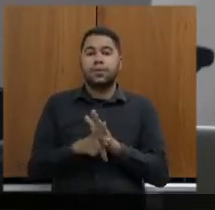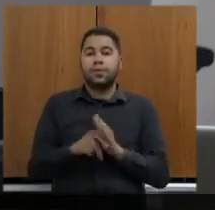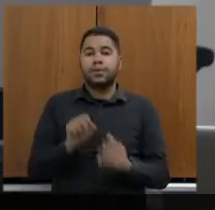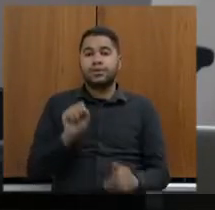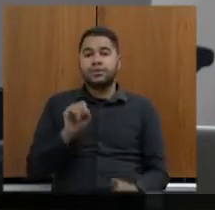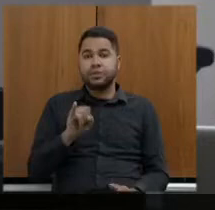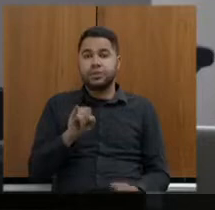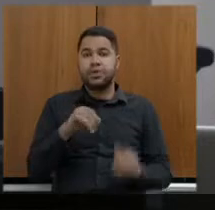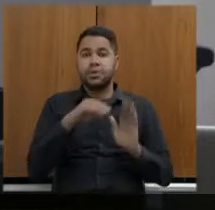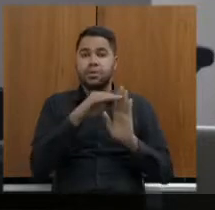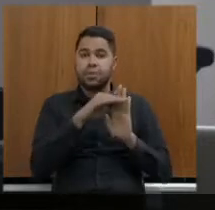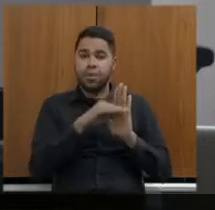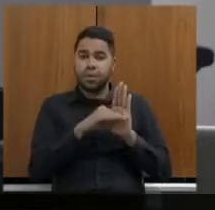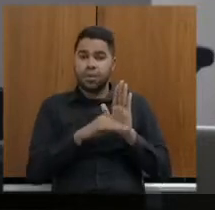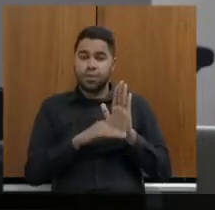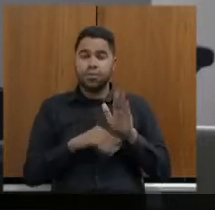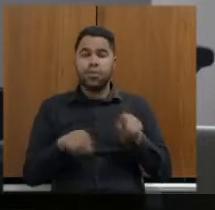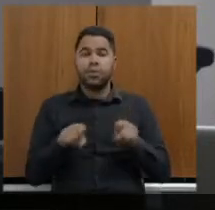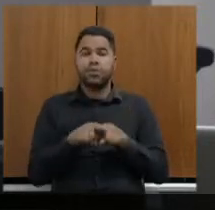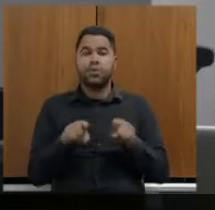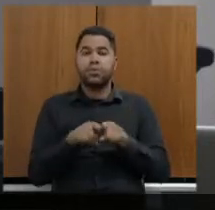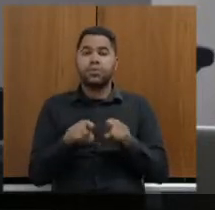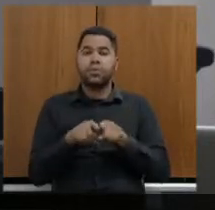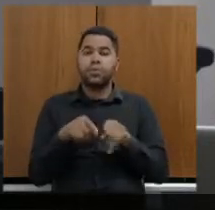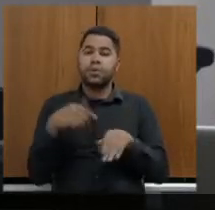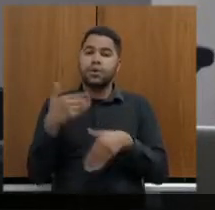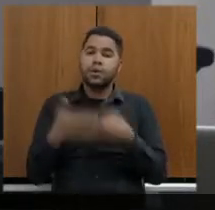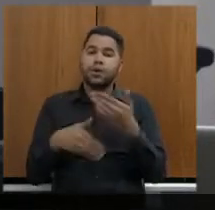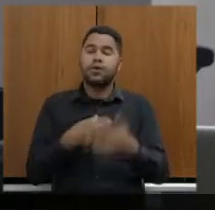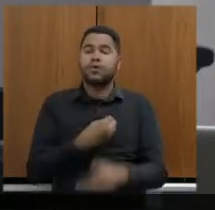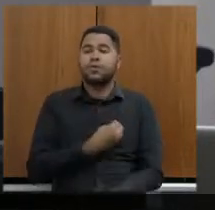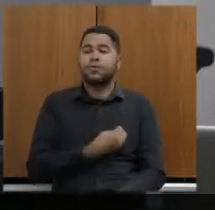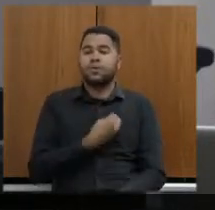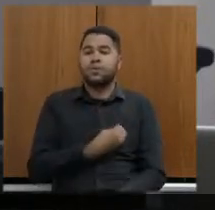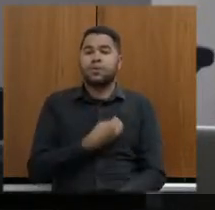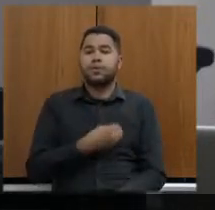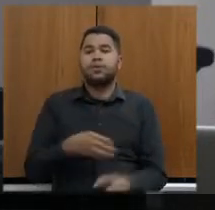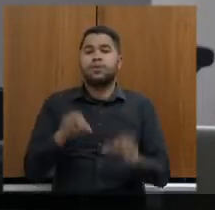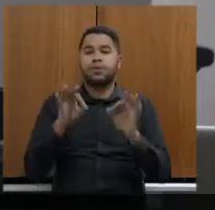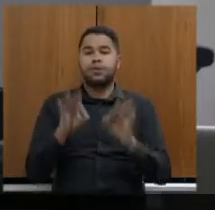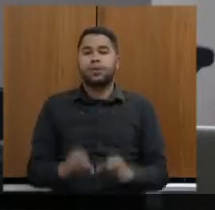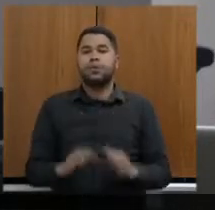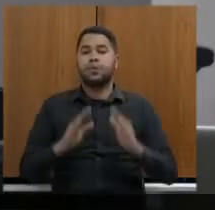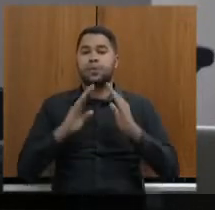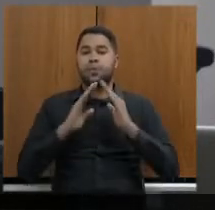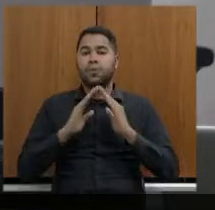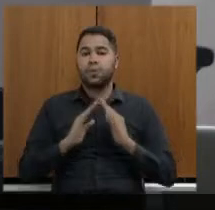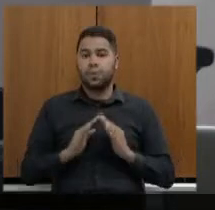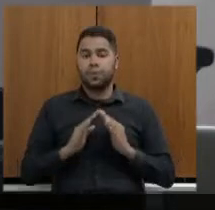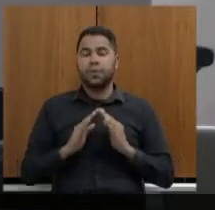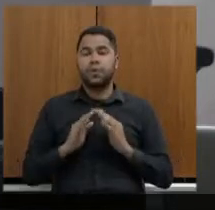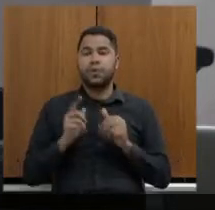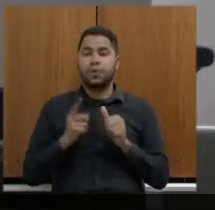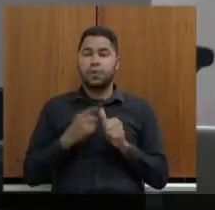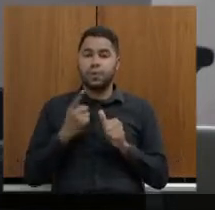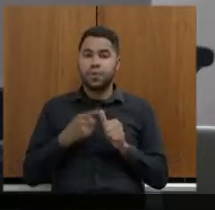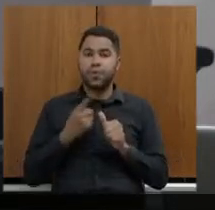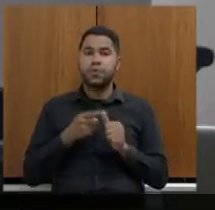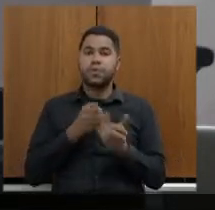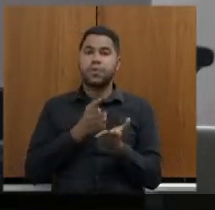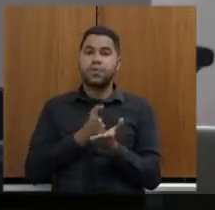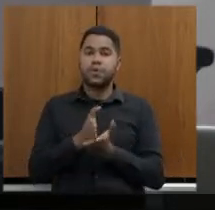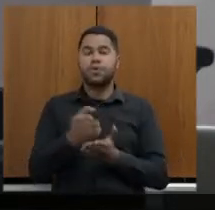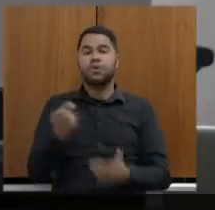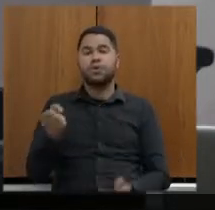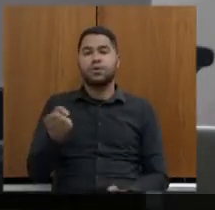regularização fundiária e que elas possam reestabelecer as suas vidas com dignidade com a moradia que é o primeiro passo para fundar novas